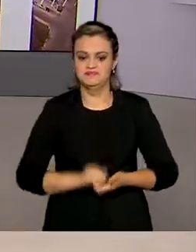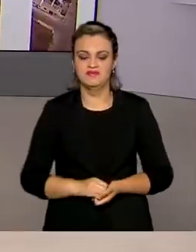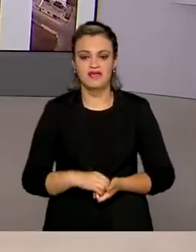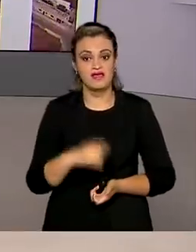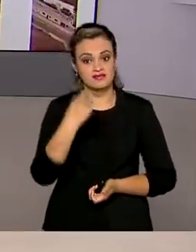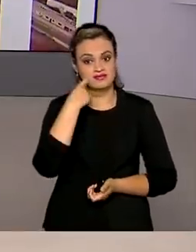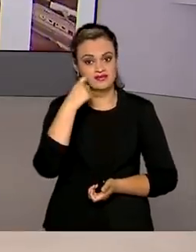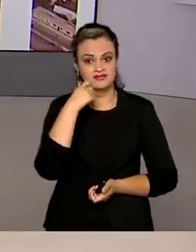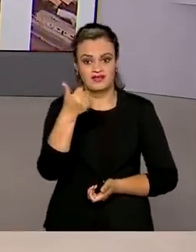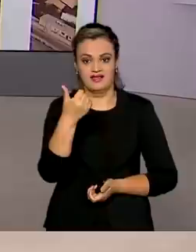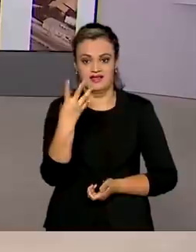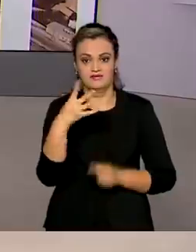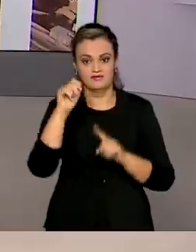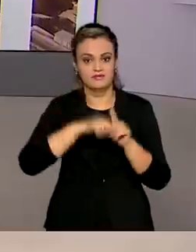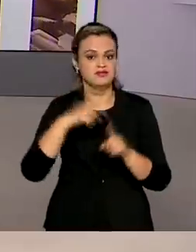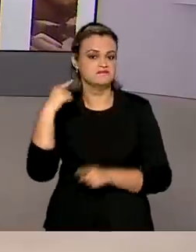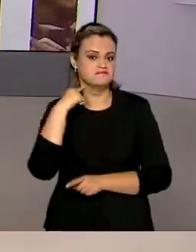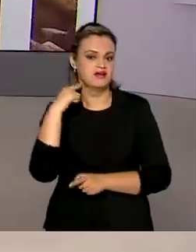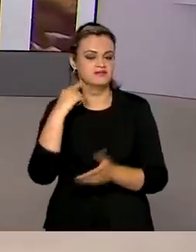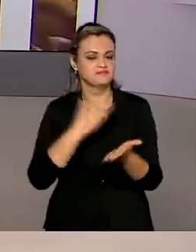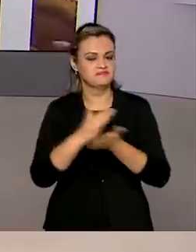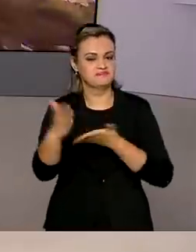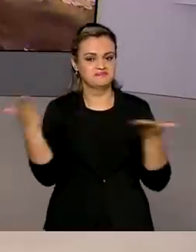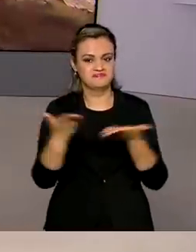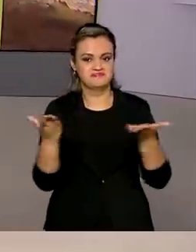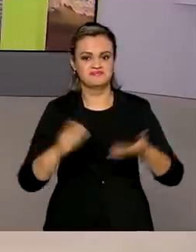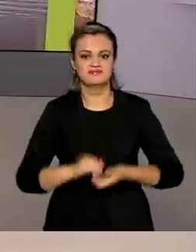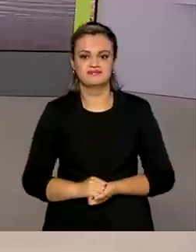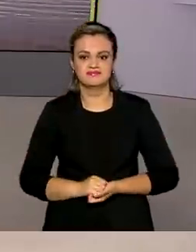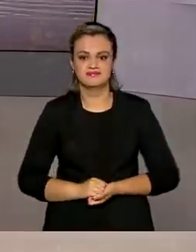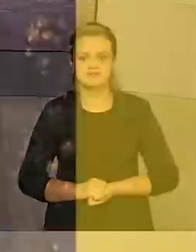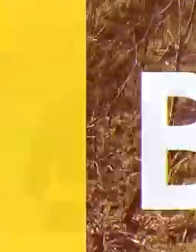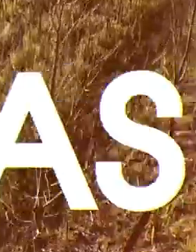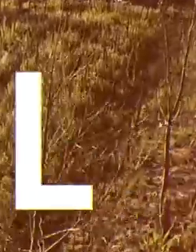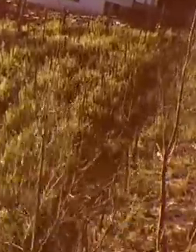Sexta-feira, 14 de maio, o Brasil em Dia está no ar.